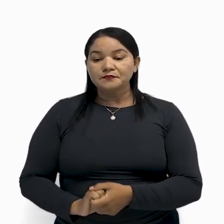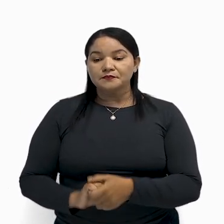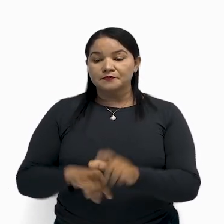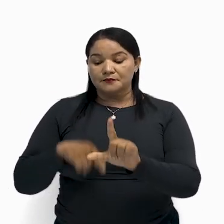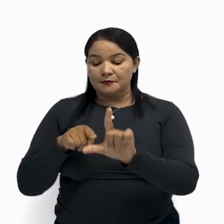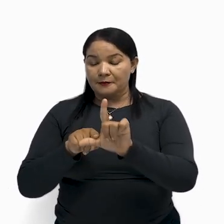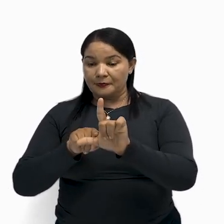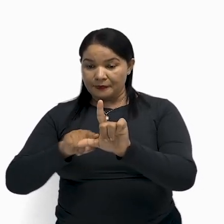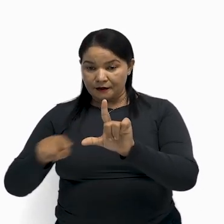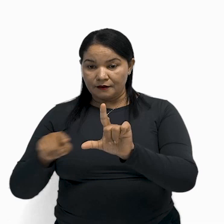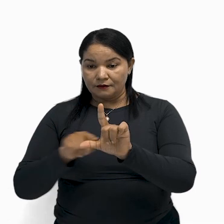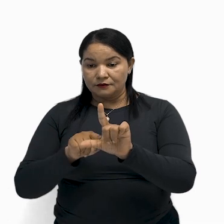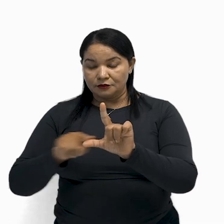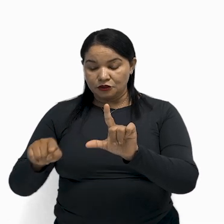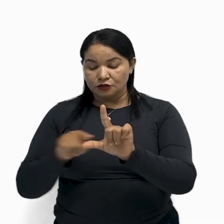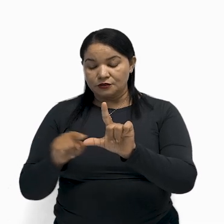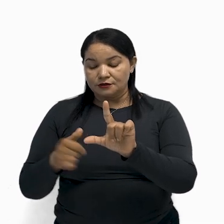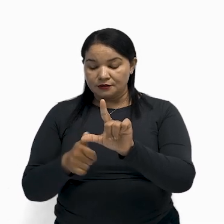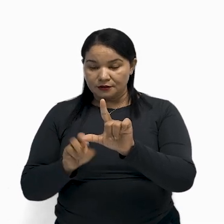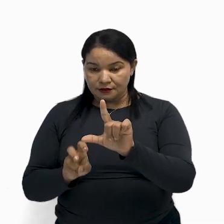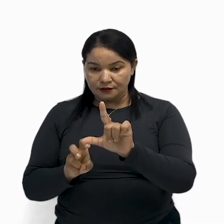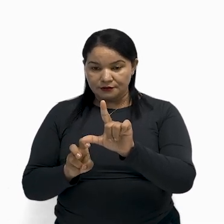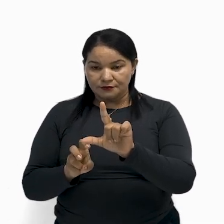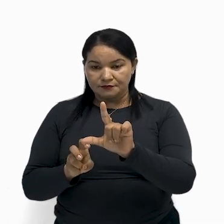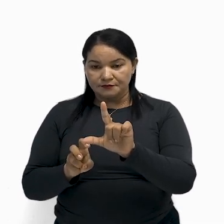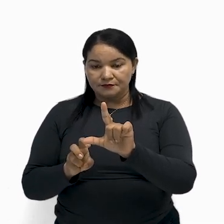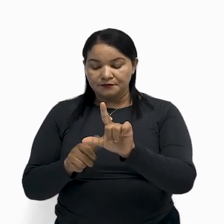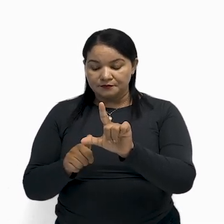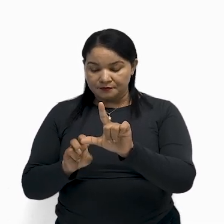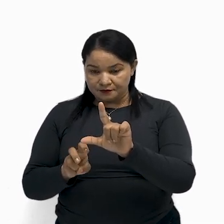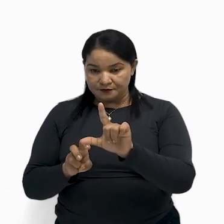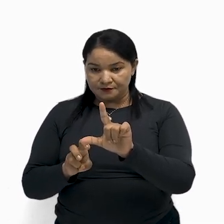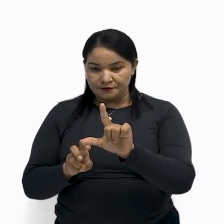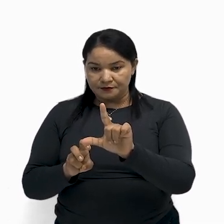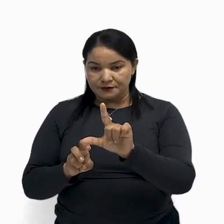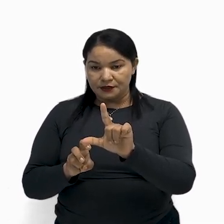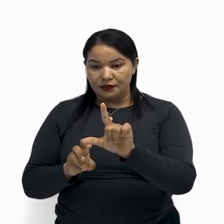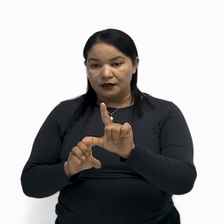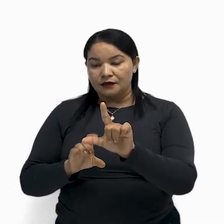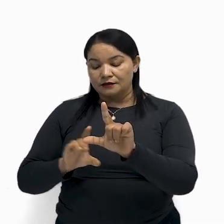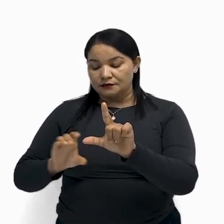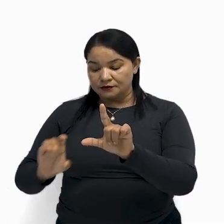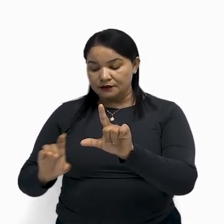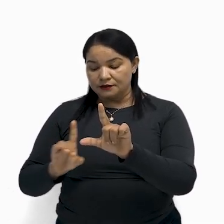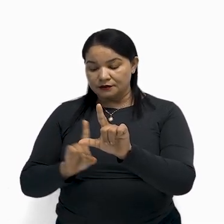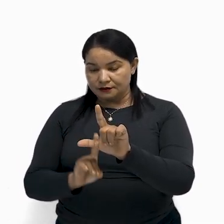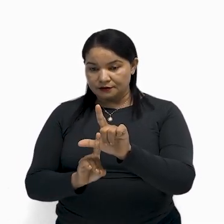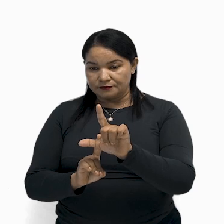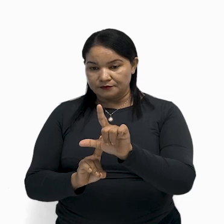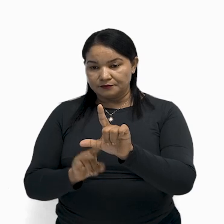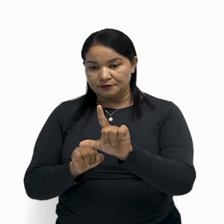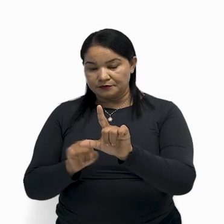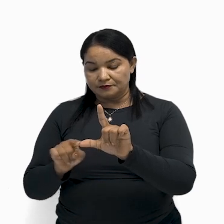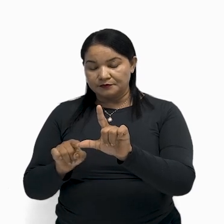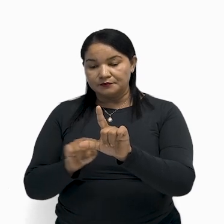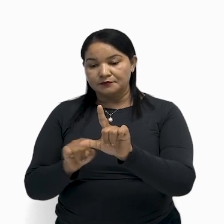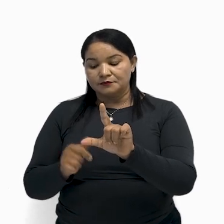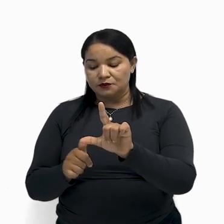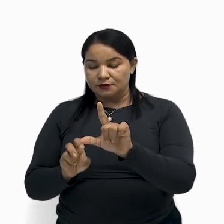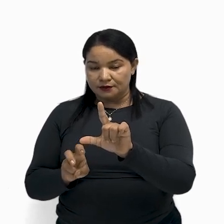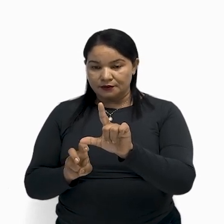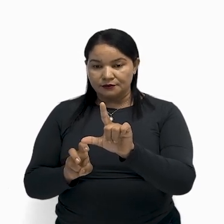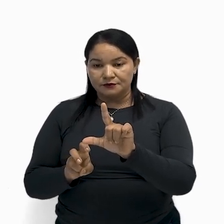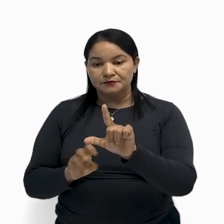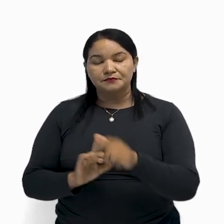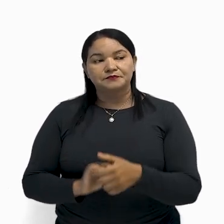tá? Que é justamente esses 15 aqui, né? Que o segmento CD. Ó, segmento CD. Então, ele